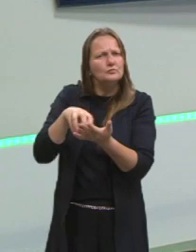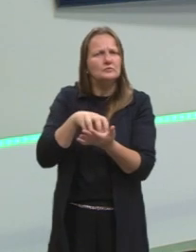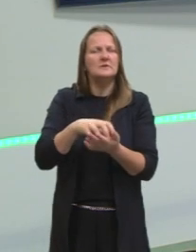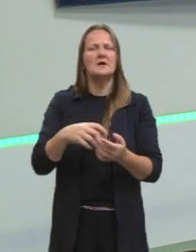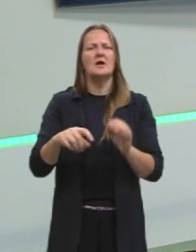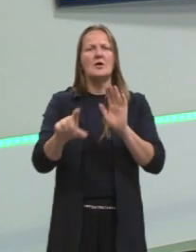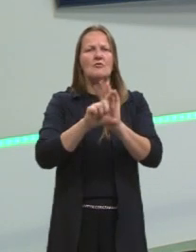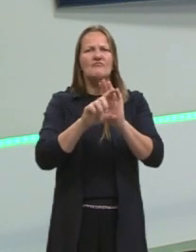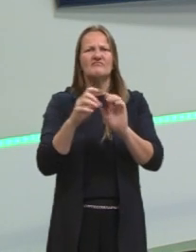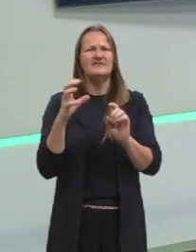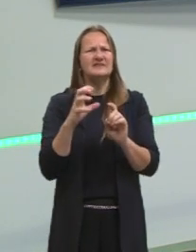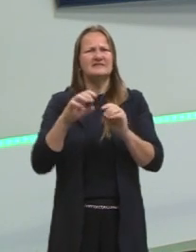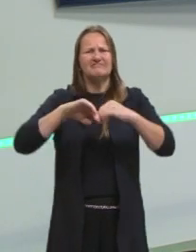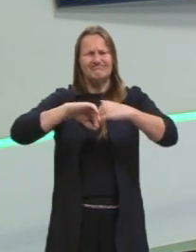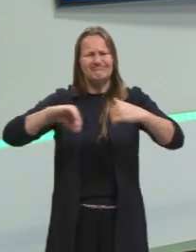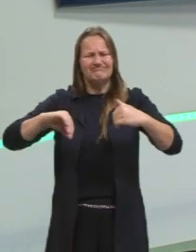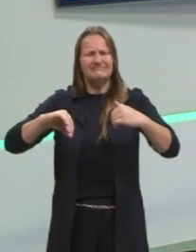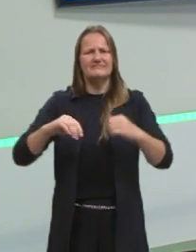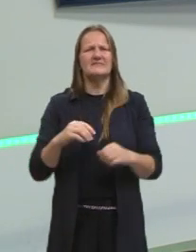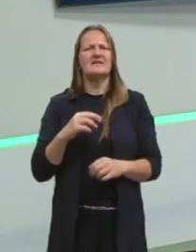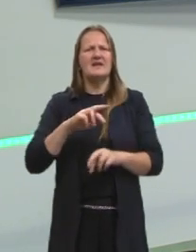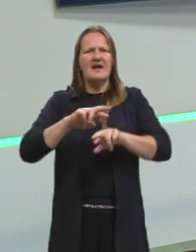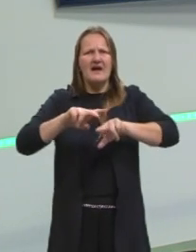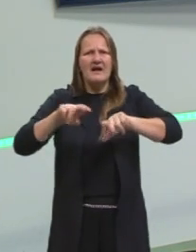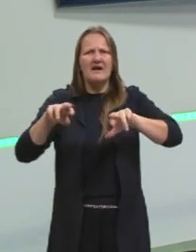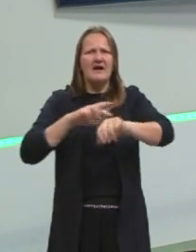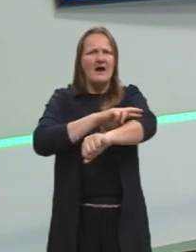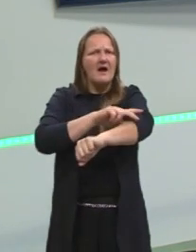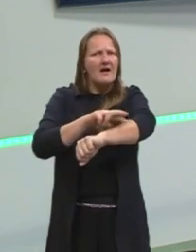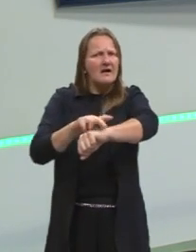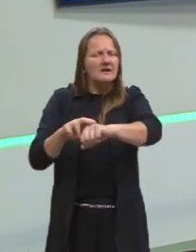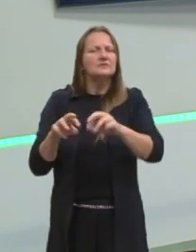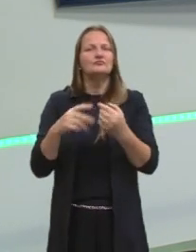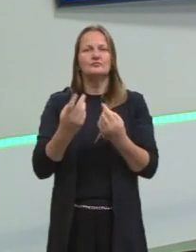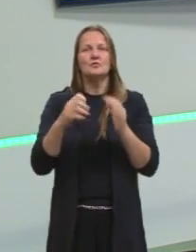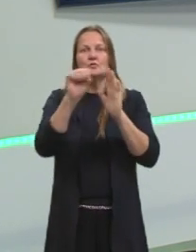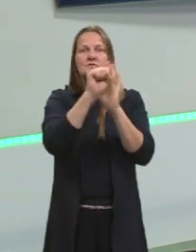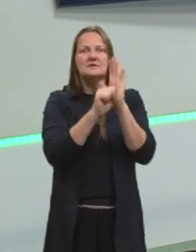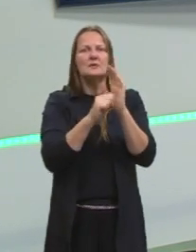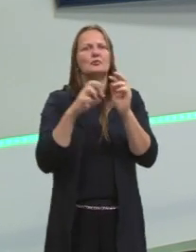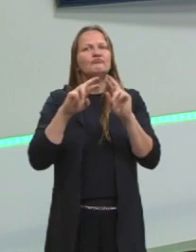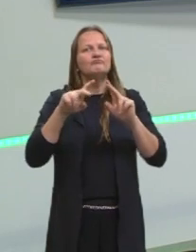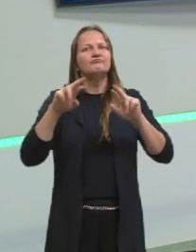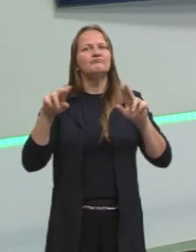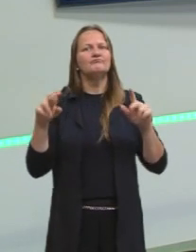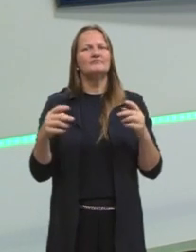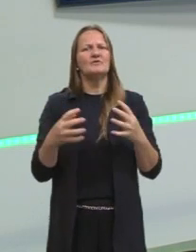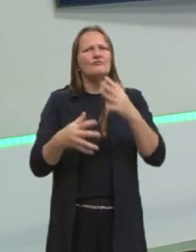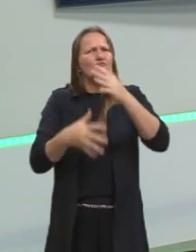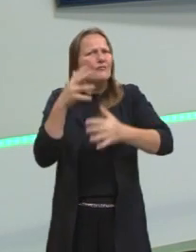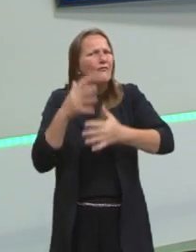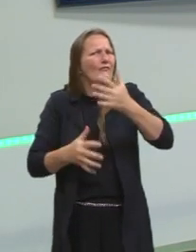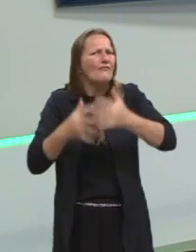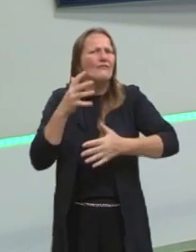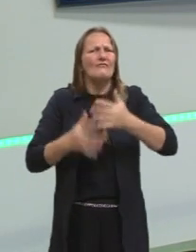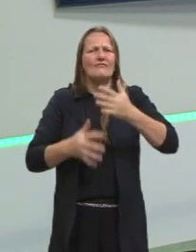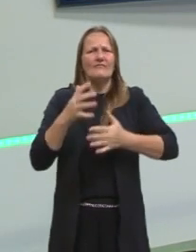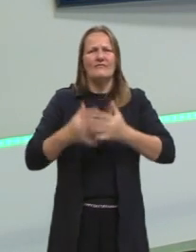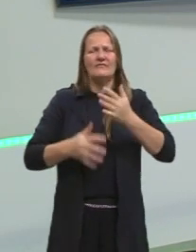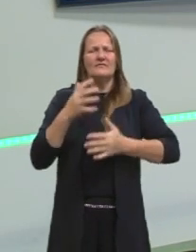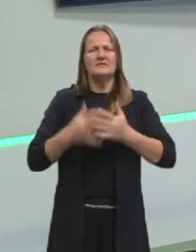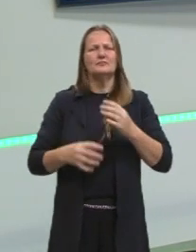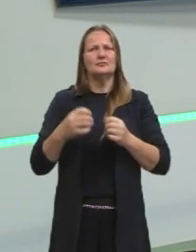as leis de segregação racial. Então, foi um século de muitos distúrbios, muitos conflitos, muita